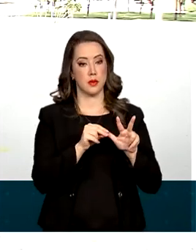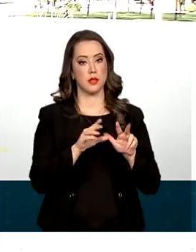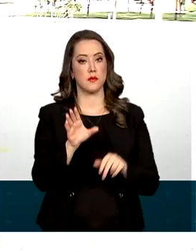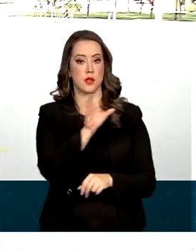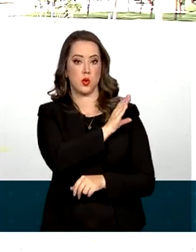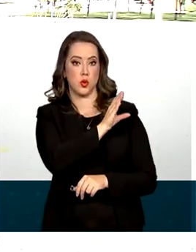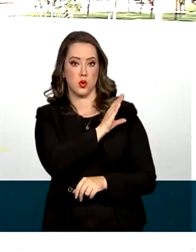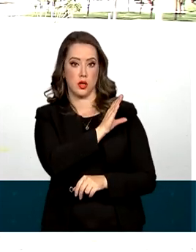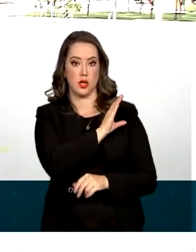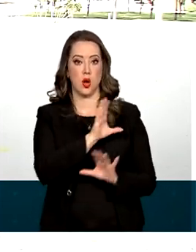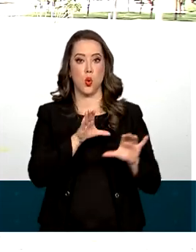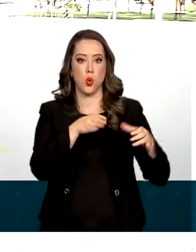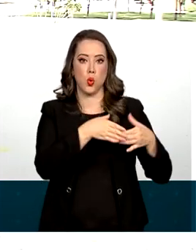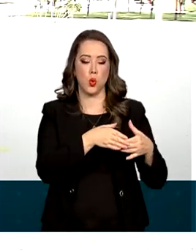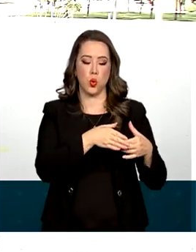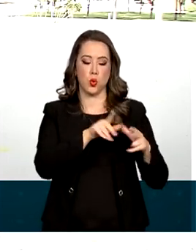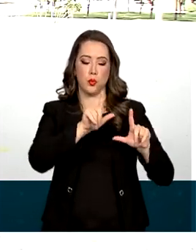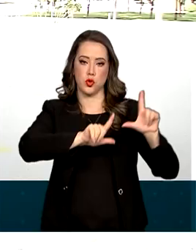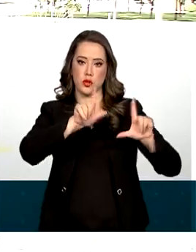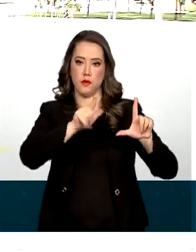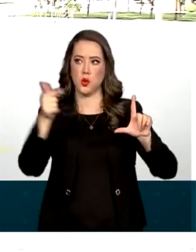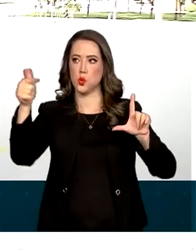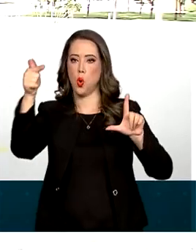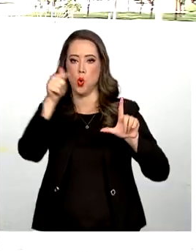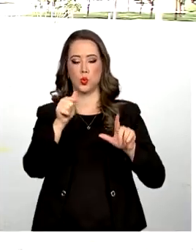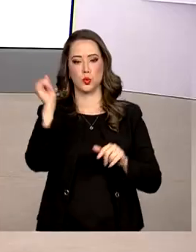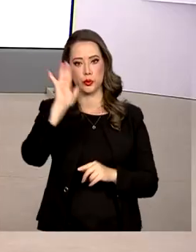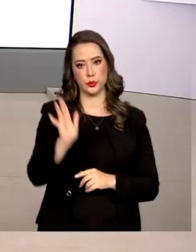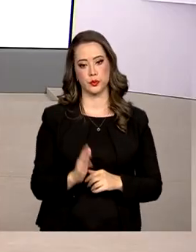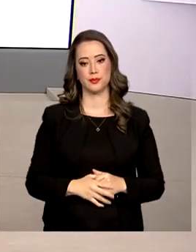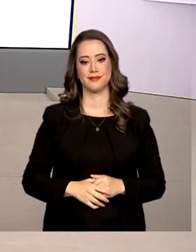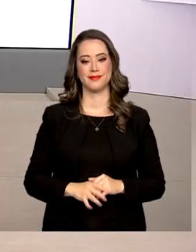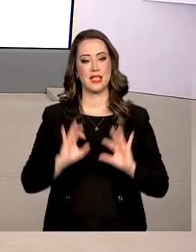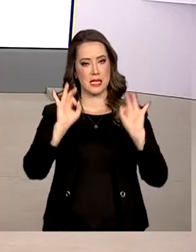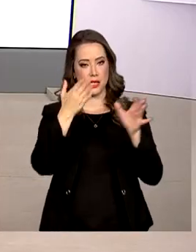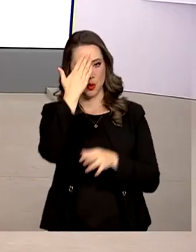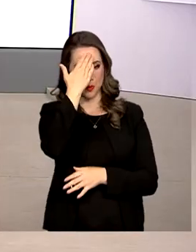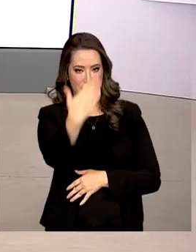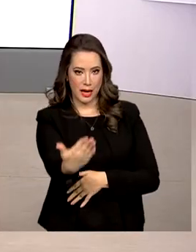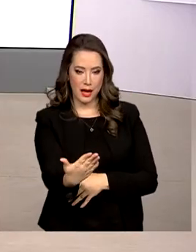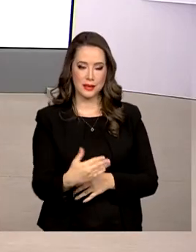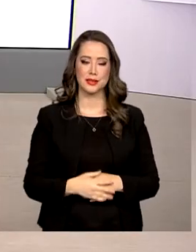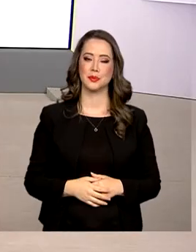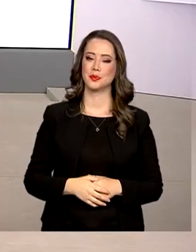coordenar o pool de emissoras de televisão. Volto com você, Renata. Tá certo, Jéssica. Muito obrigada pelas suas informações.